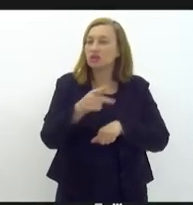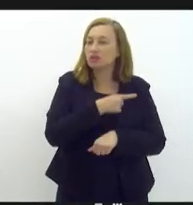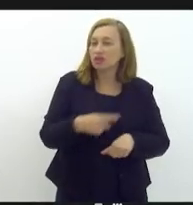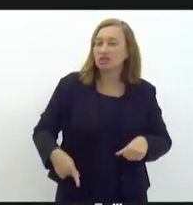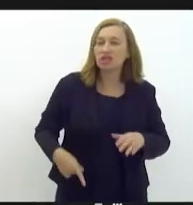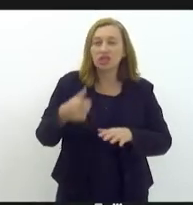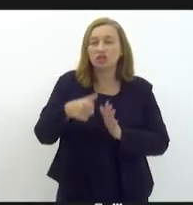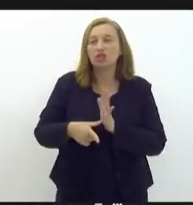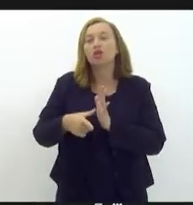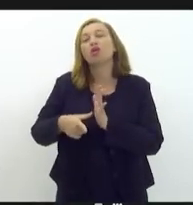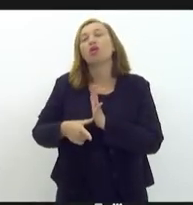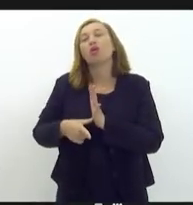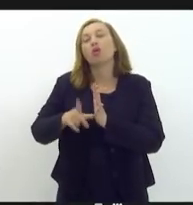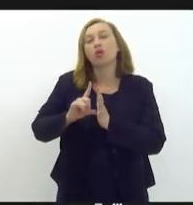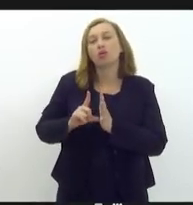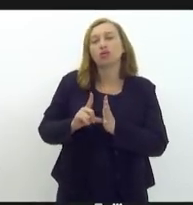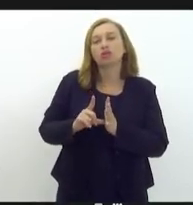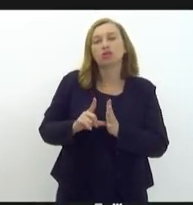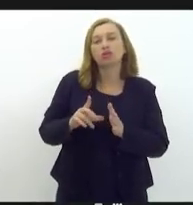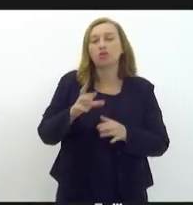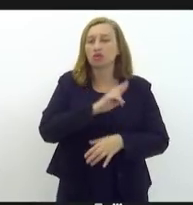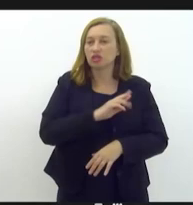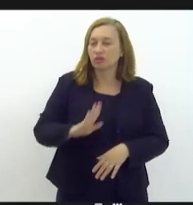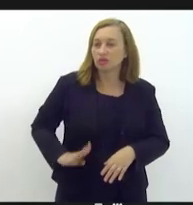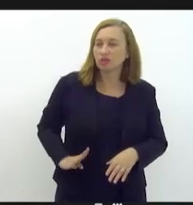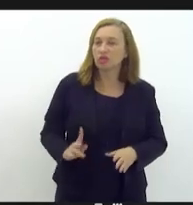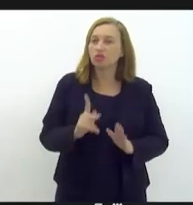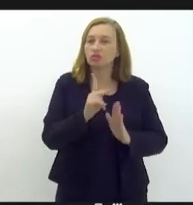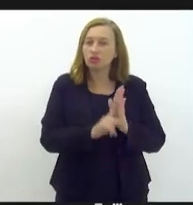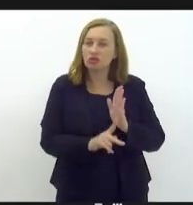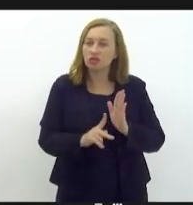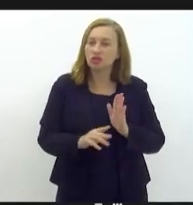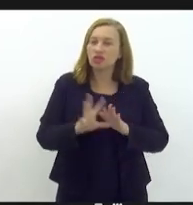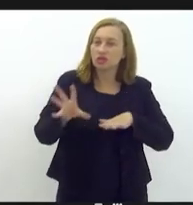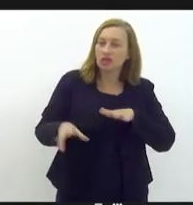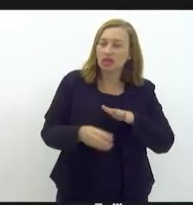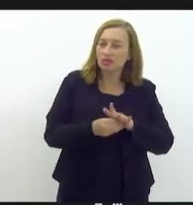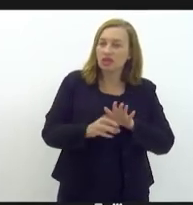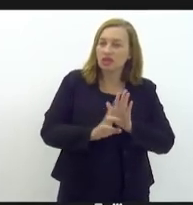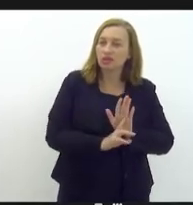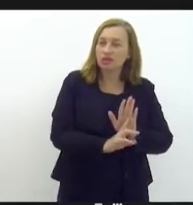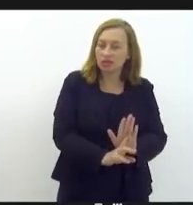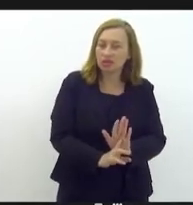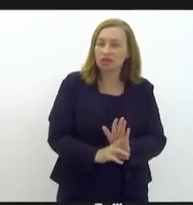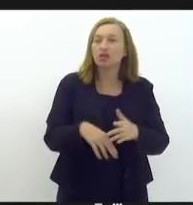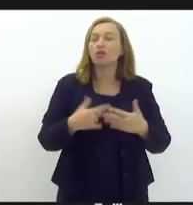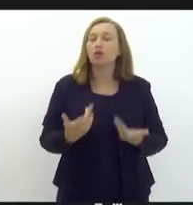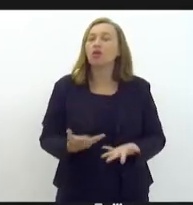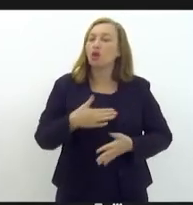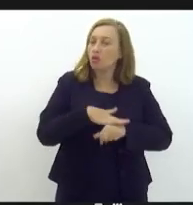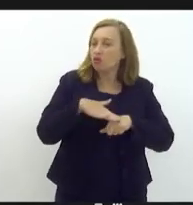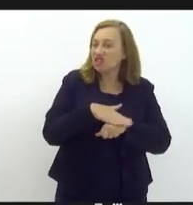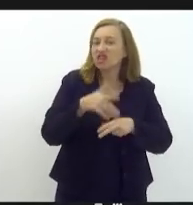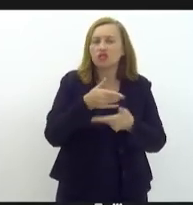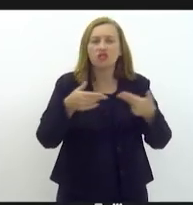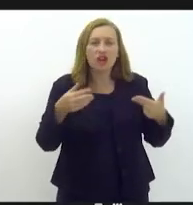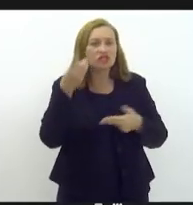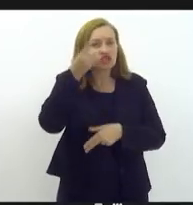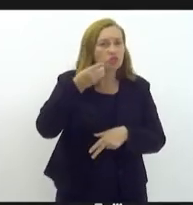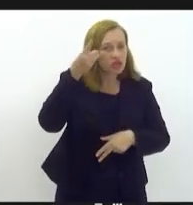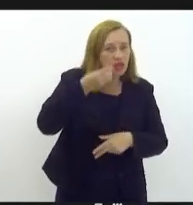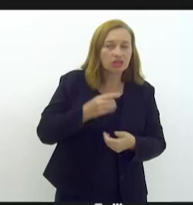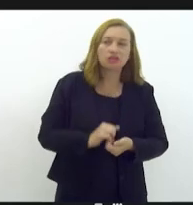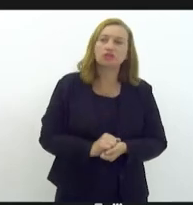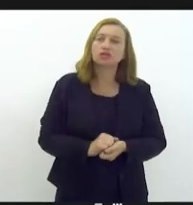ontem, Rodrigo Bacelá, através do nosso projeto da Emenda Positiva, que conversei com vários deputados